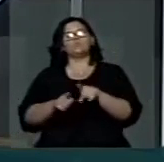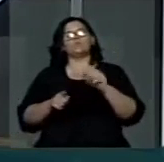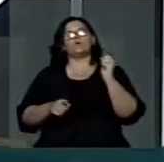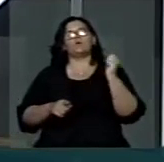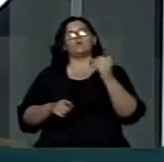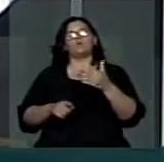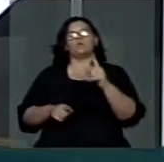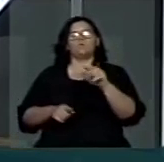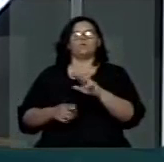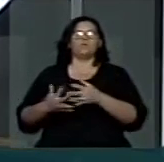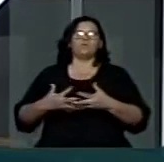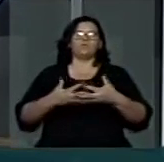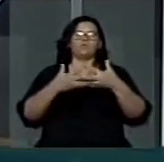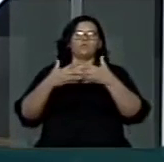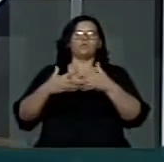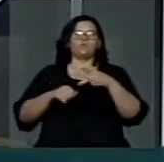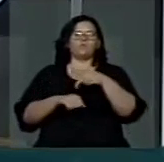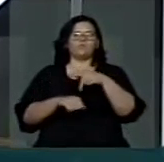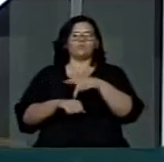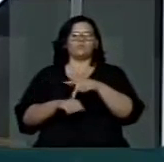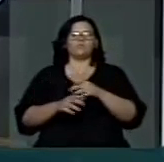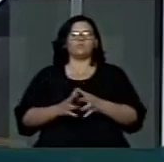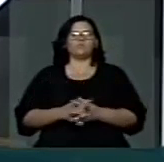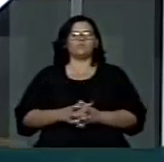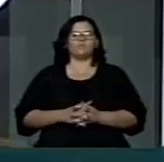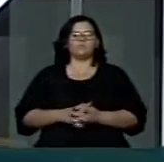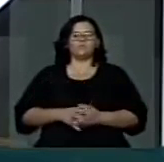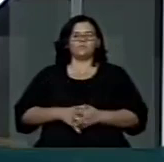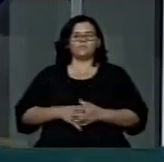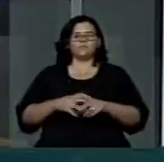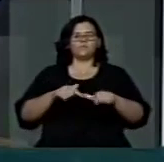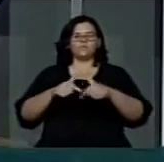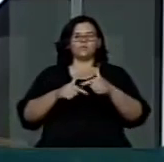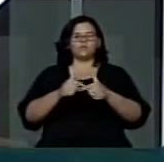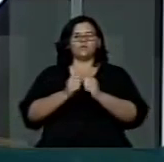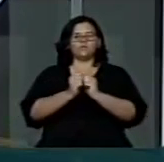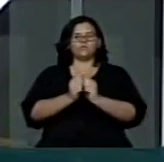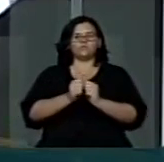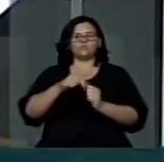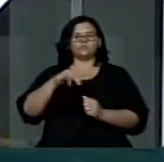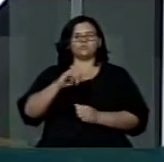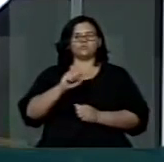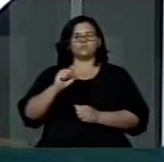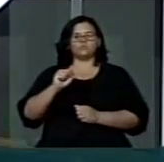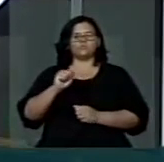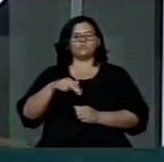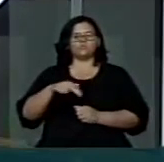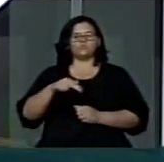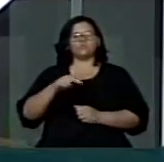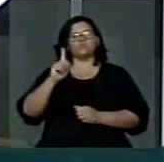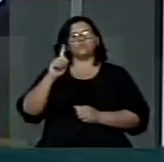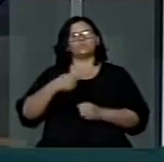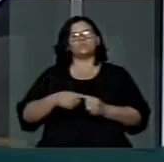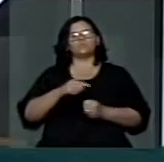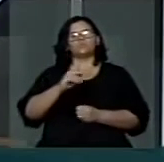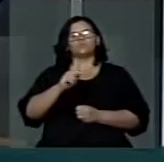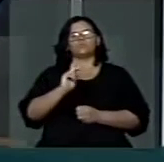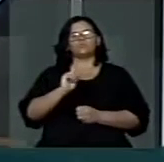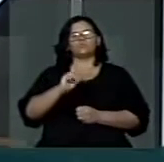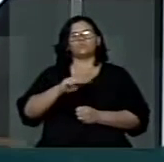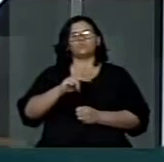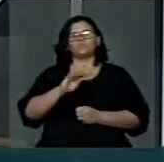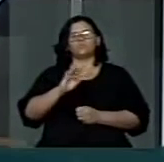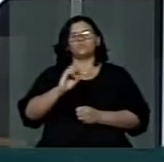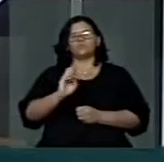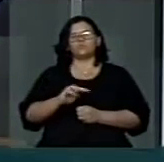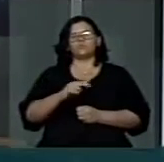presidente, Mr. Bob King, e trabalhadores da planta da Nissan, em Canton. Lá, senhor presidente, nos